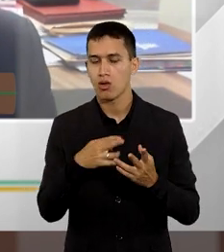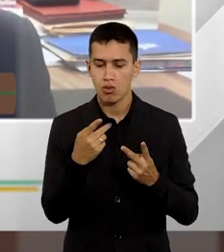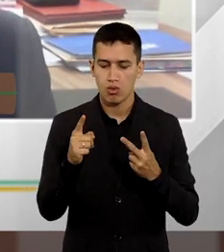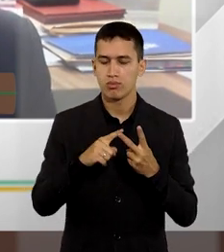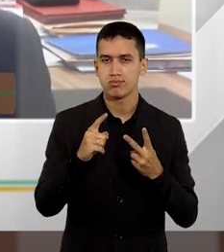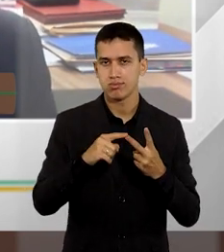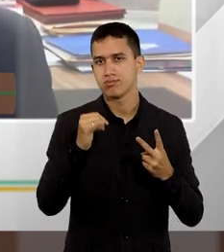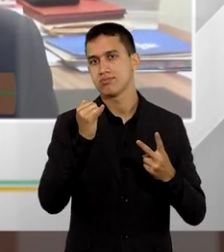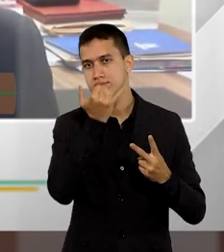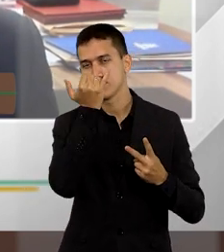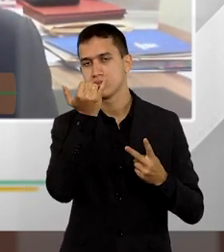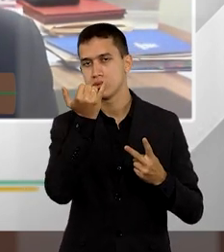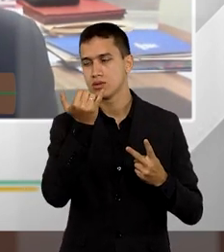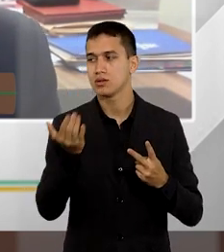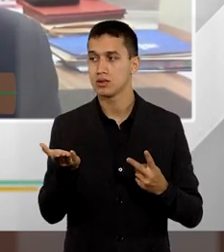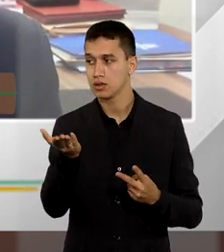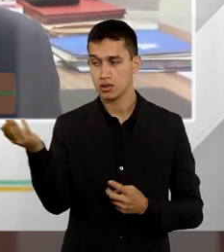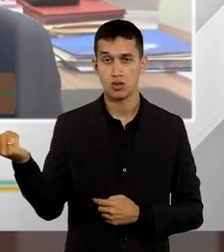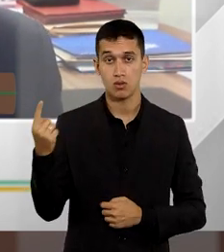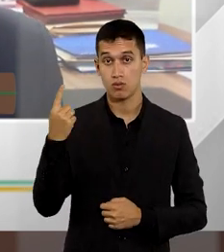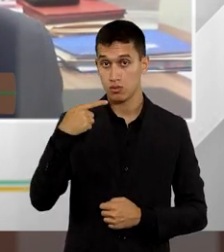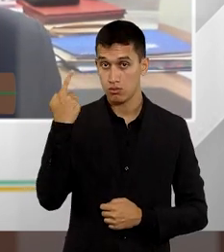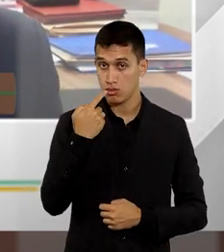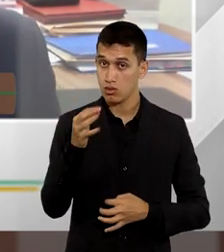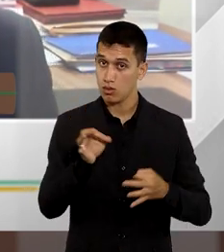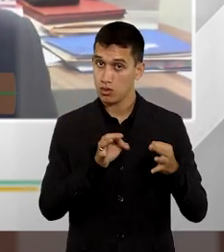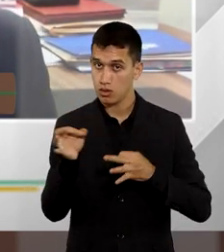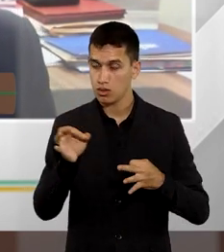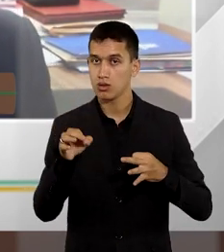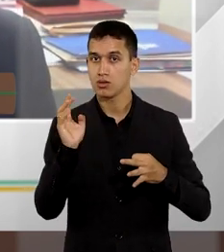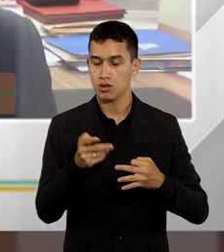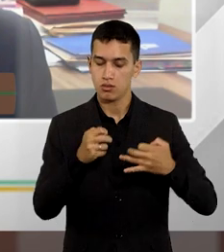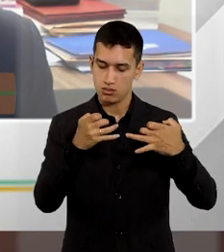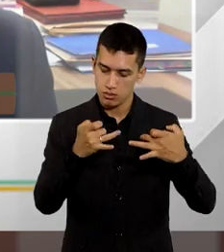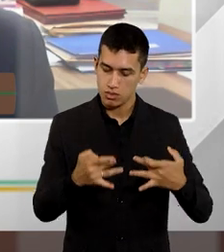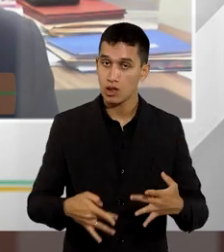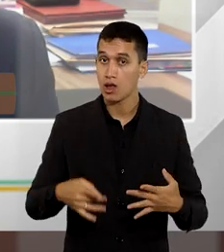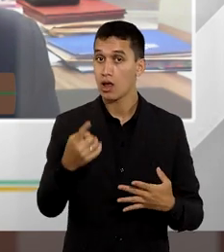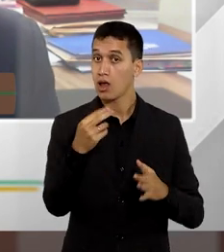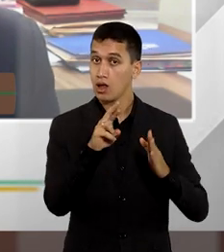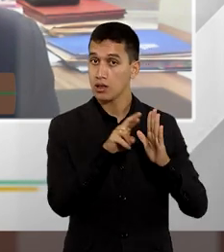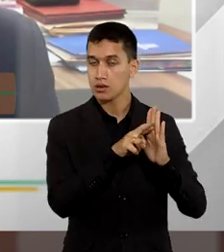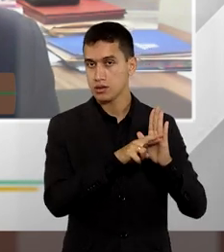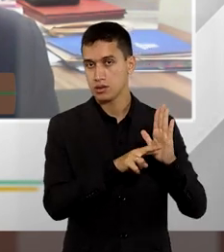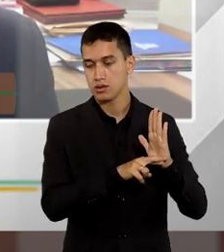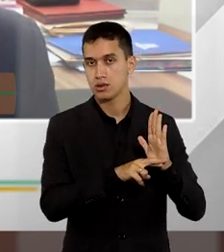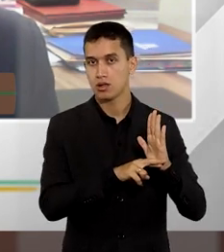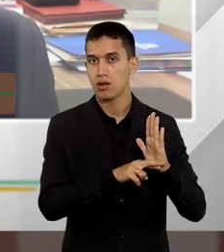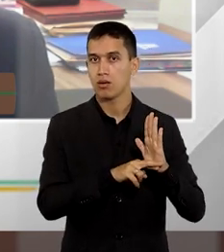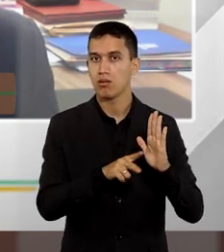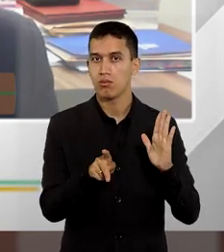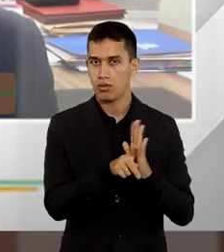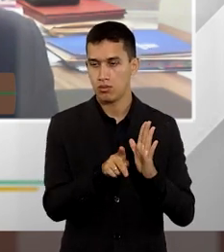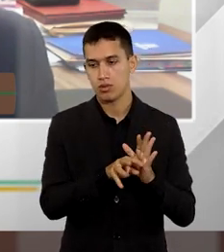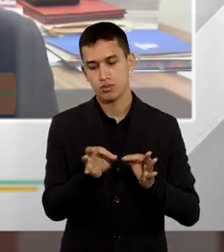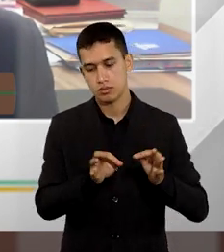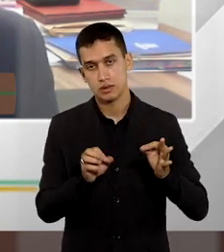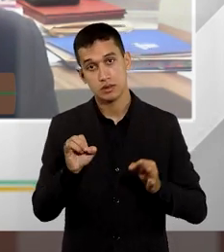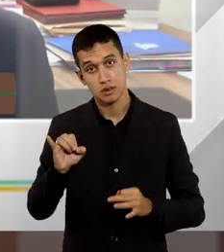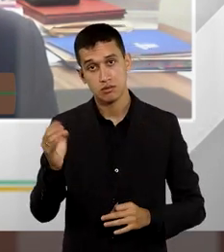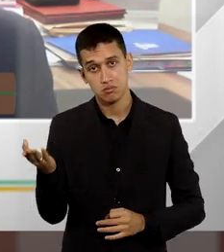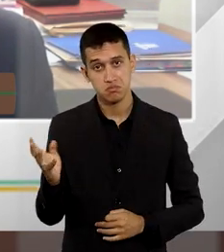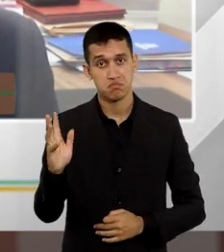honorários contratuais, o advogado propor e já deixar estabelecido uma regra para estabelecimento dessa